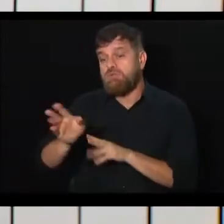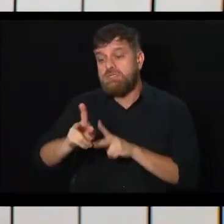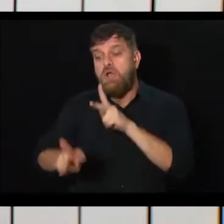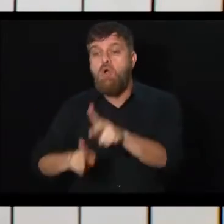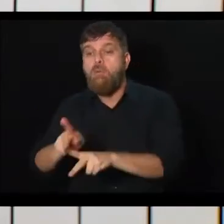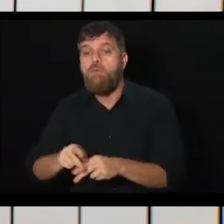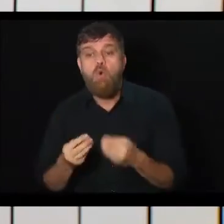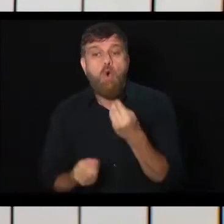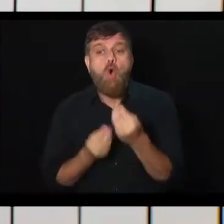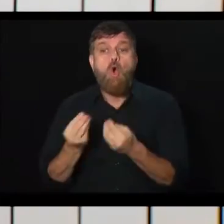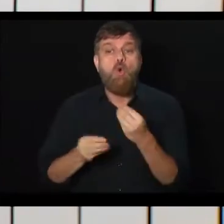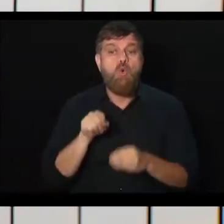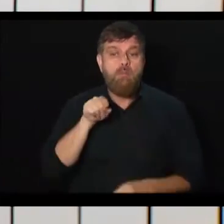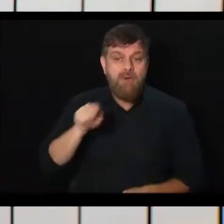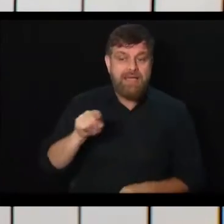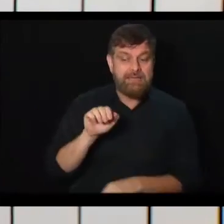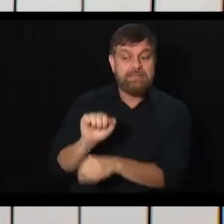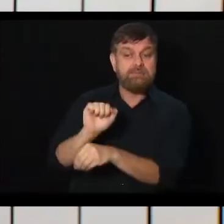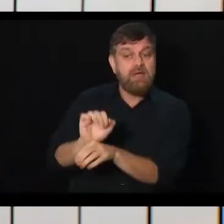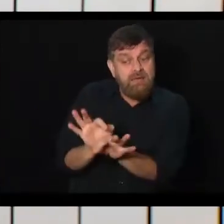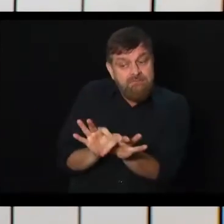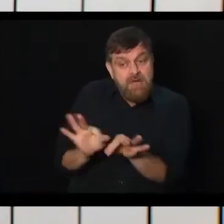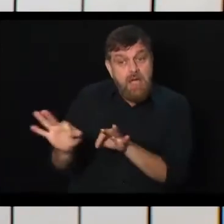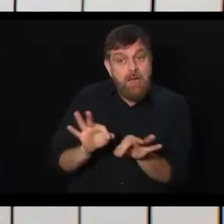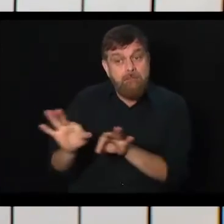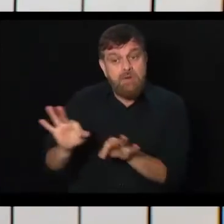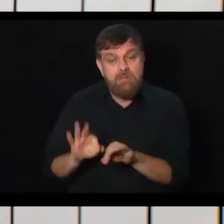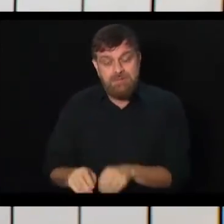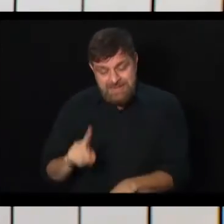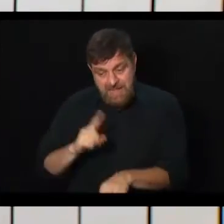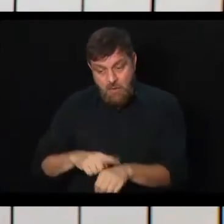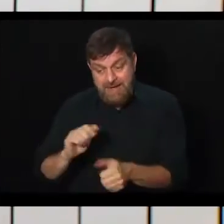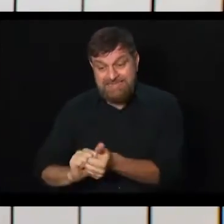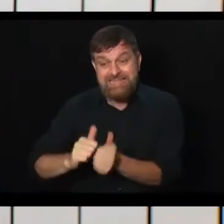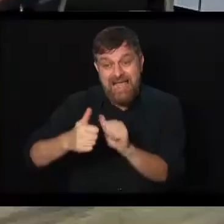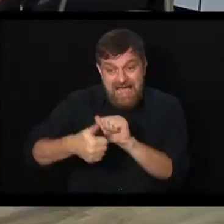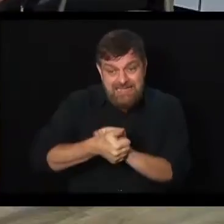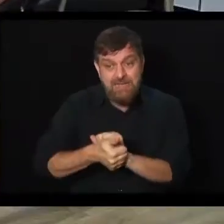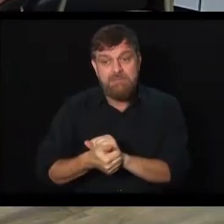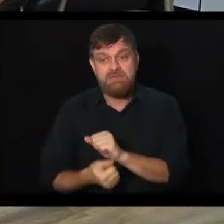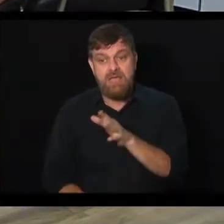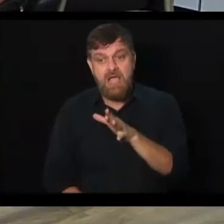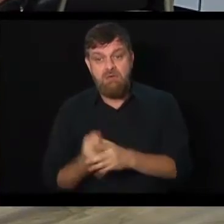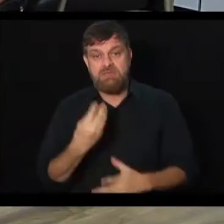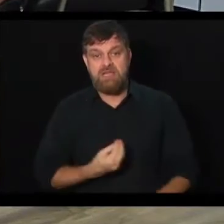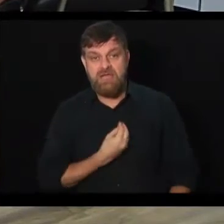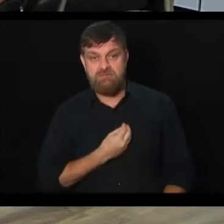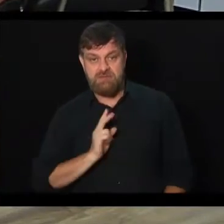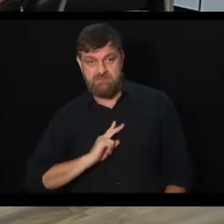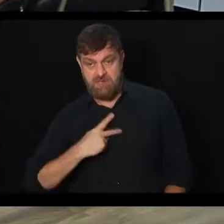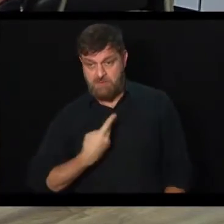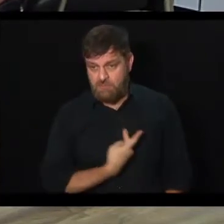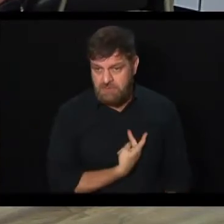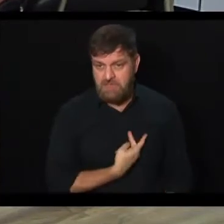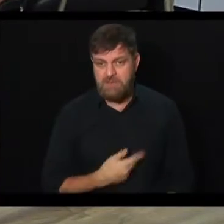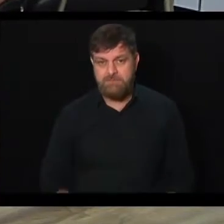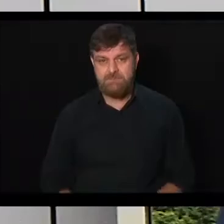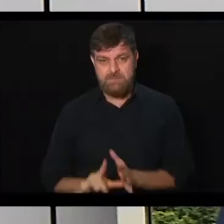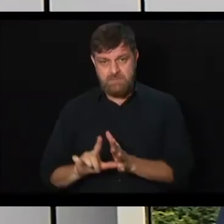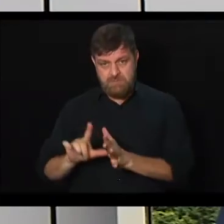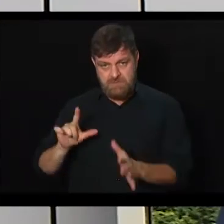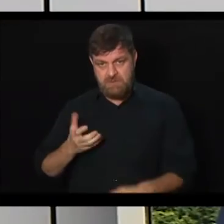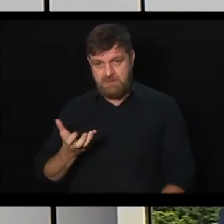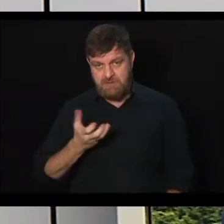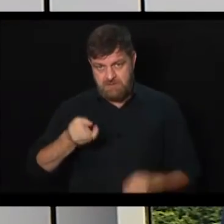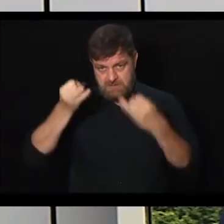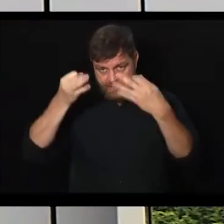que forma ela deve se preparar para ter ou se adaptar a essa nova realidade? Eu só queria fazer um pequeno ajuste antes. De fato, existe